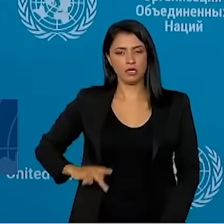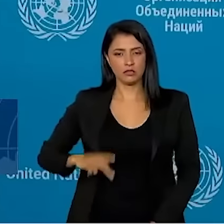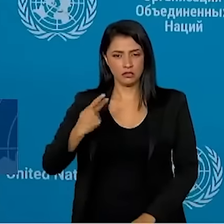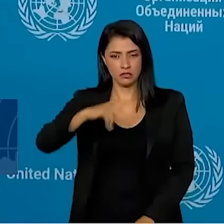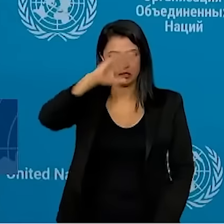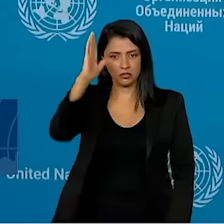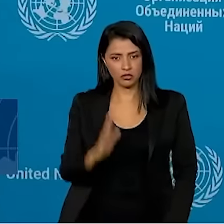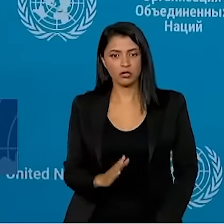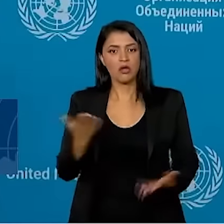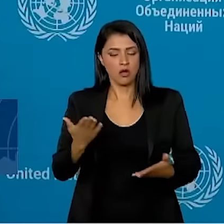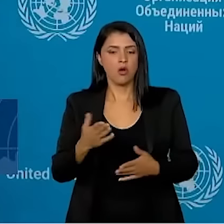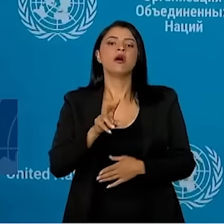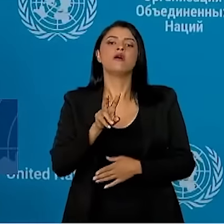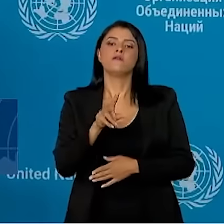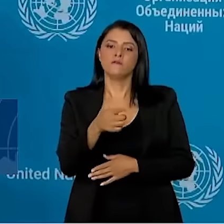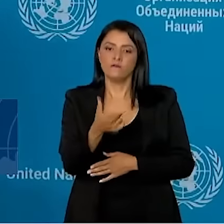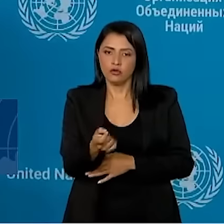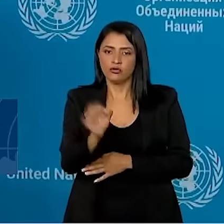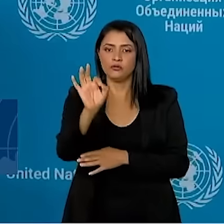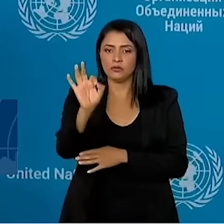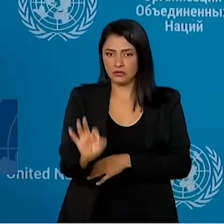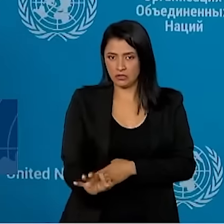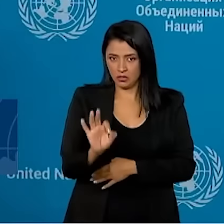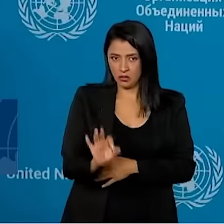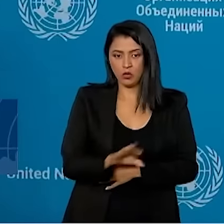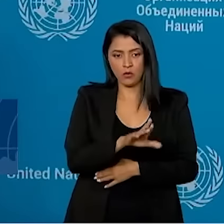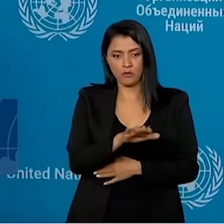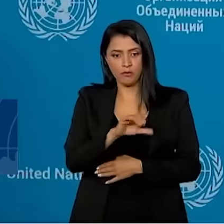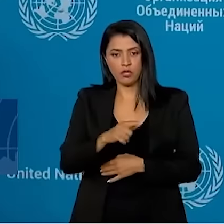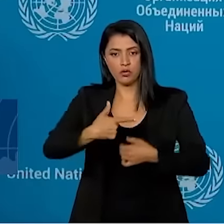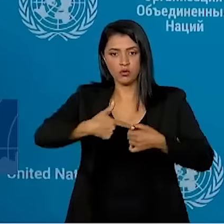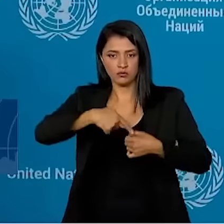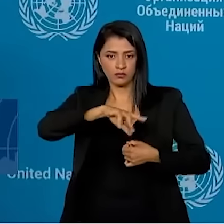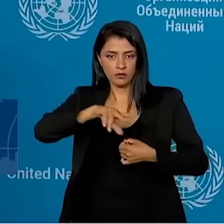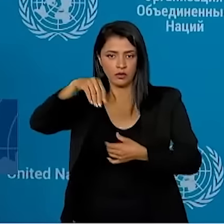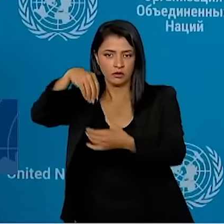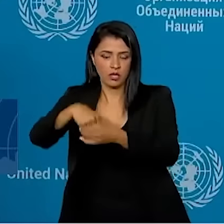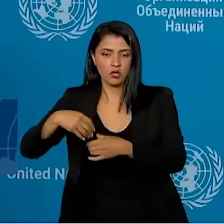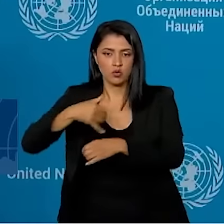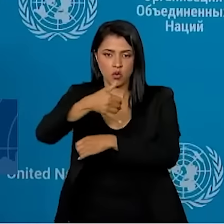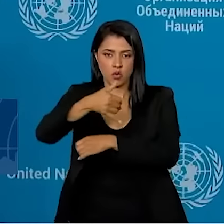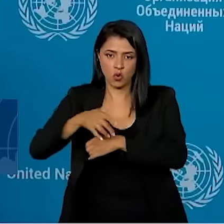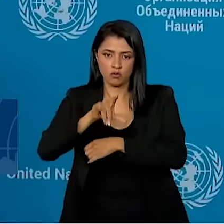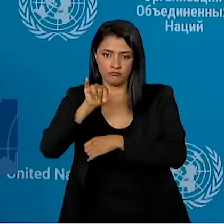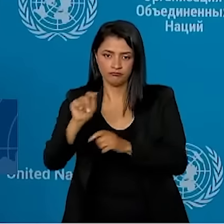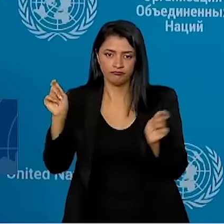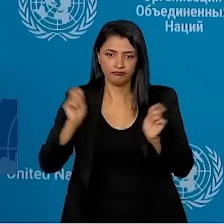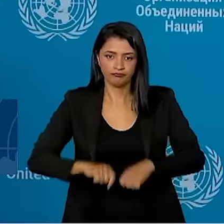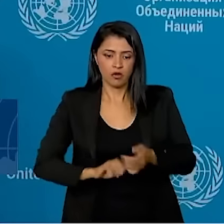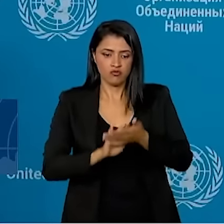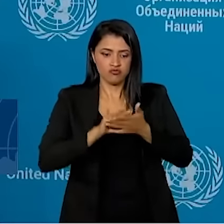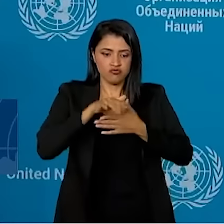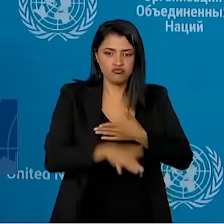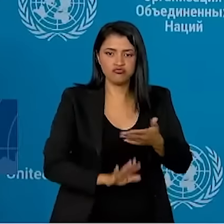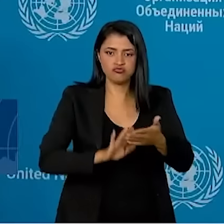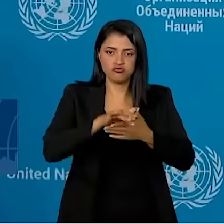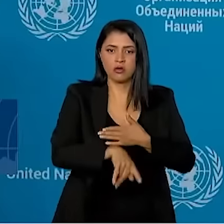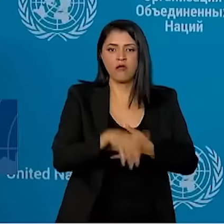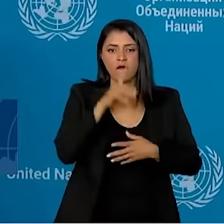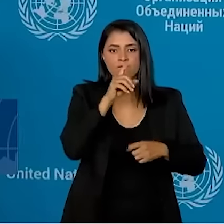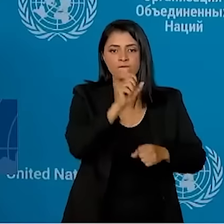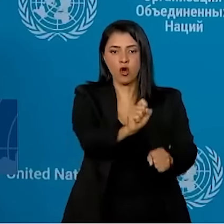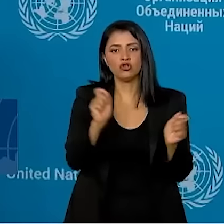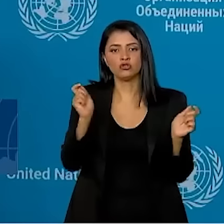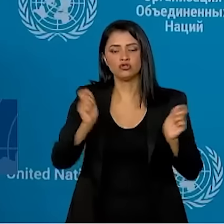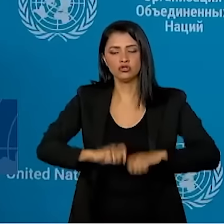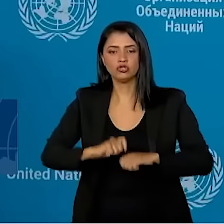biodiesel no óleo diesel. Além do que, o potencial de fazer hidrelétrica continua forte, o potencial